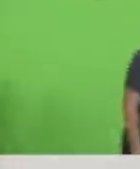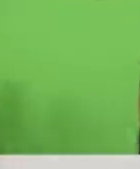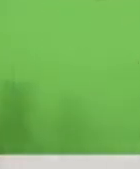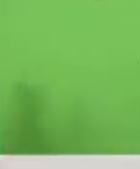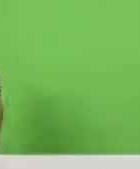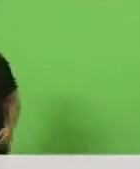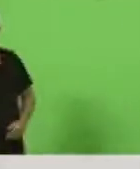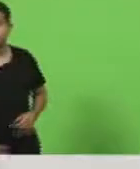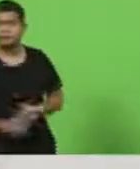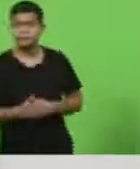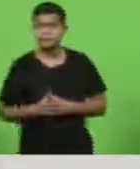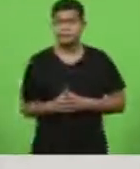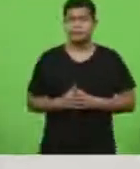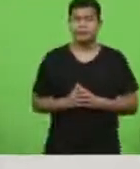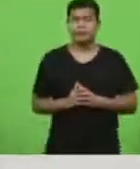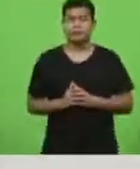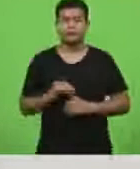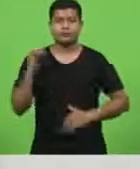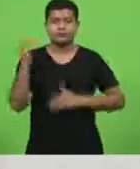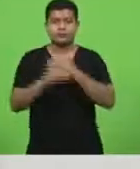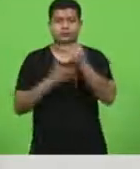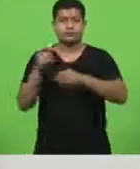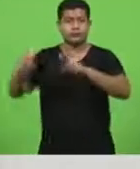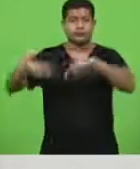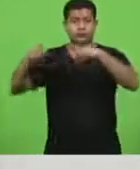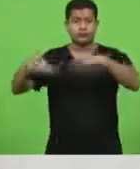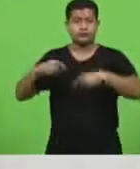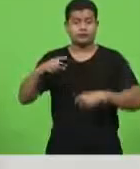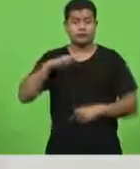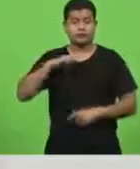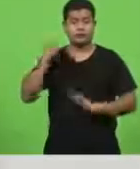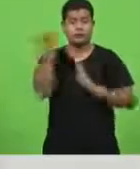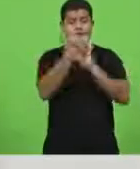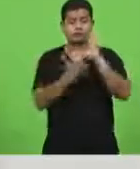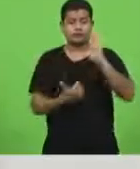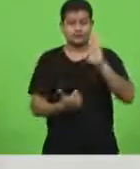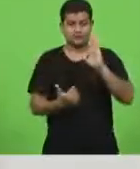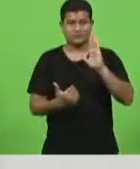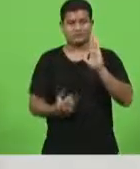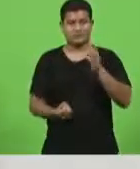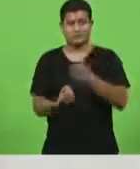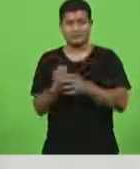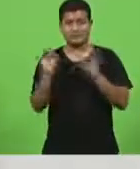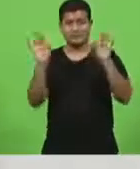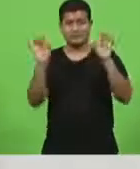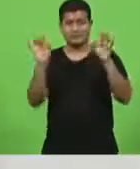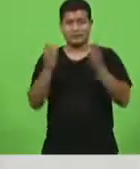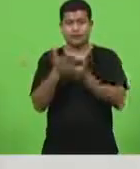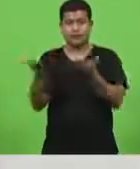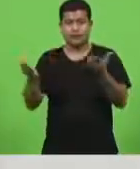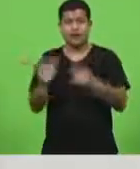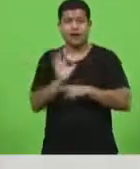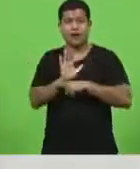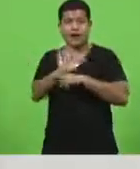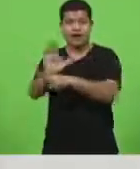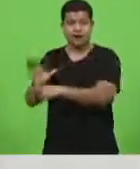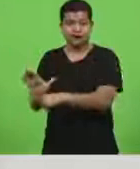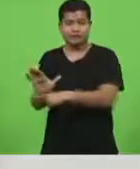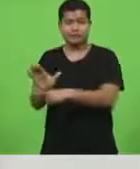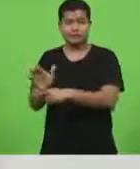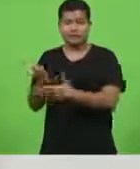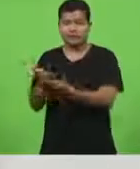foi criado um programa especial para financiamento de agricultores familiares pescadores